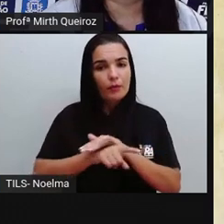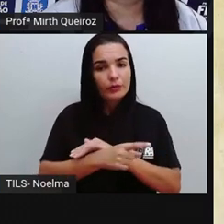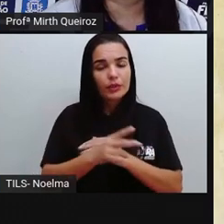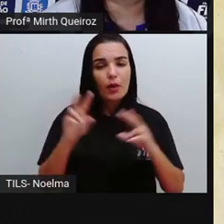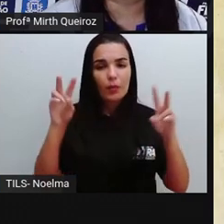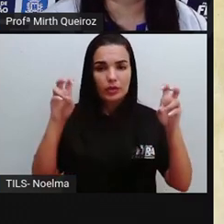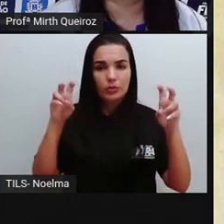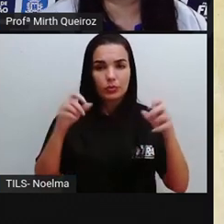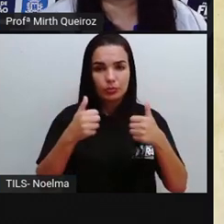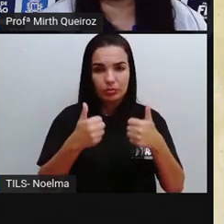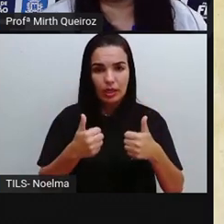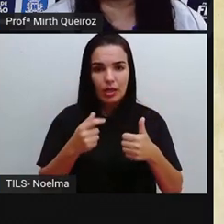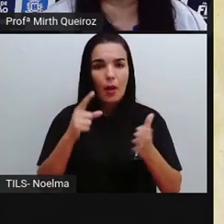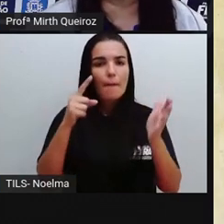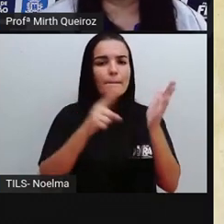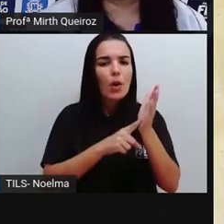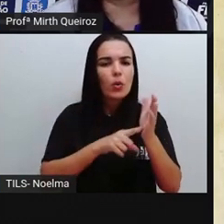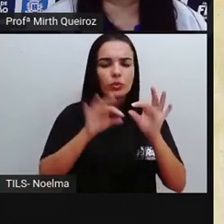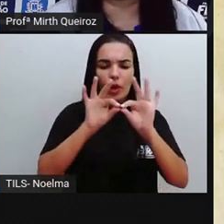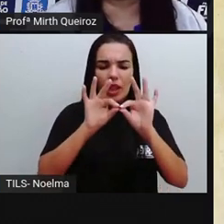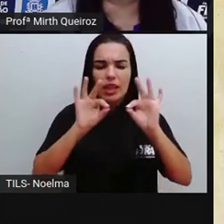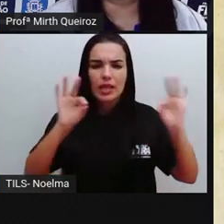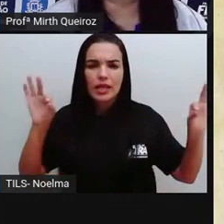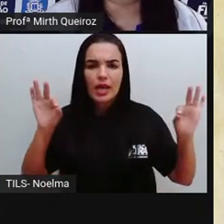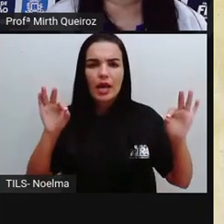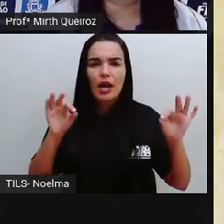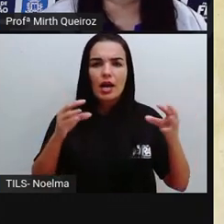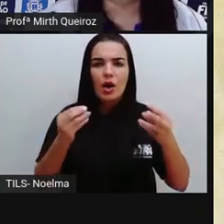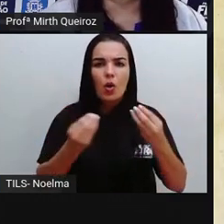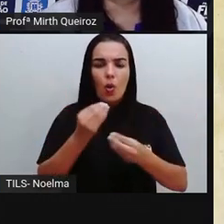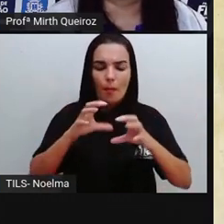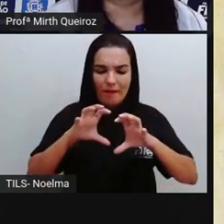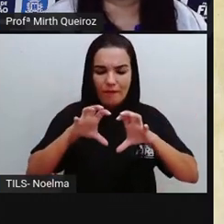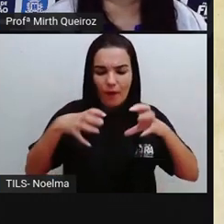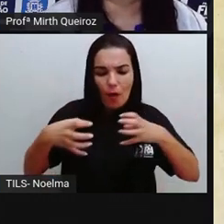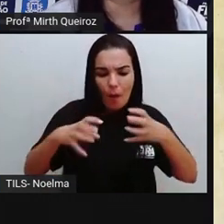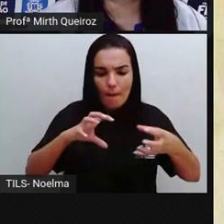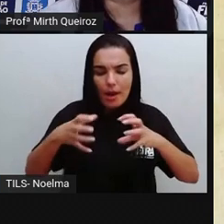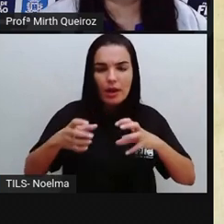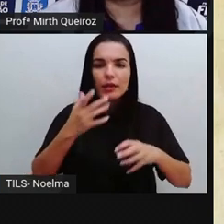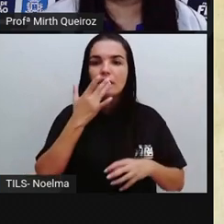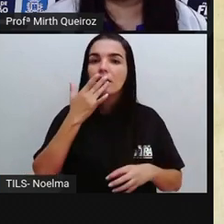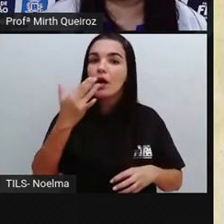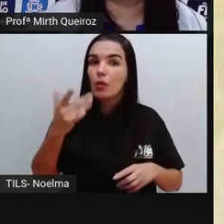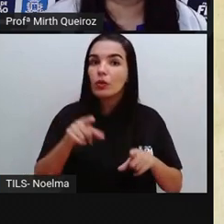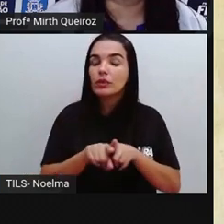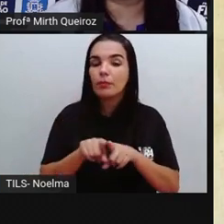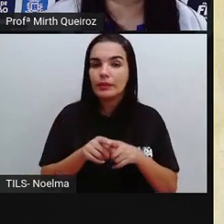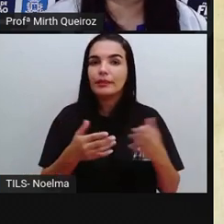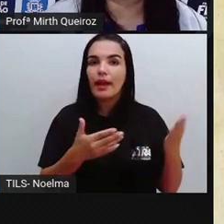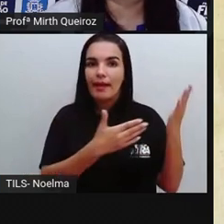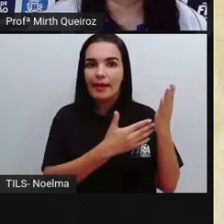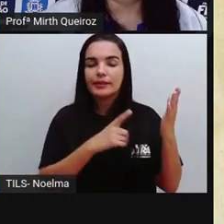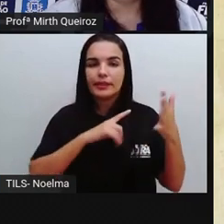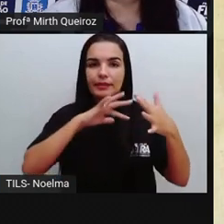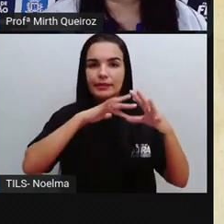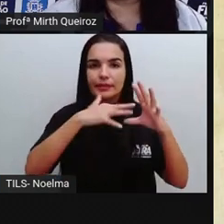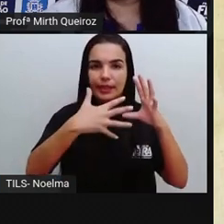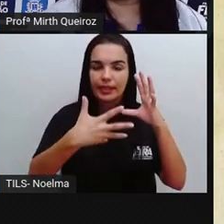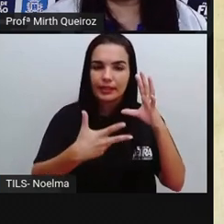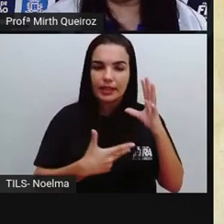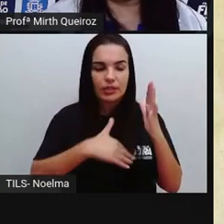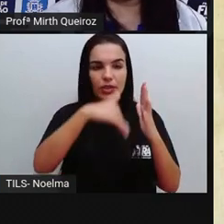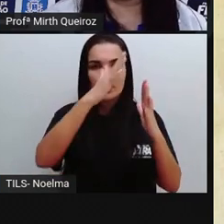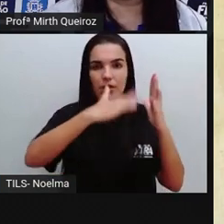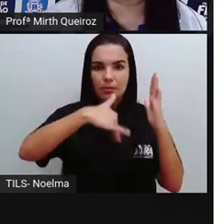mais sobre isso, né? Que é sobre o ponto, a linha, a forma e a cor. Então, os elementos que fazem parte aí das